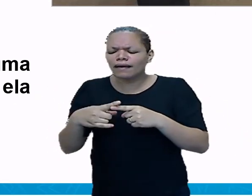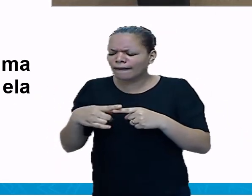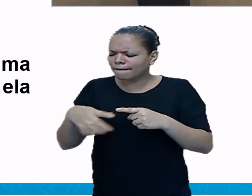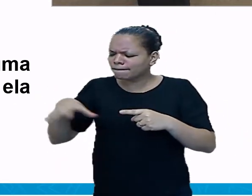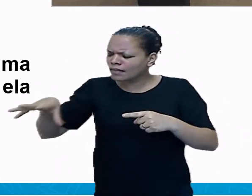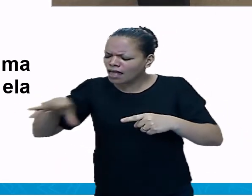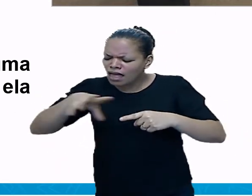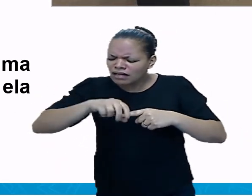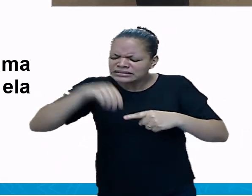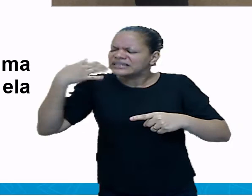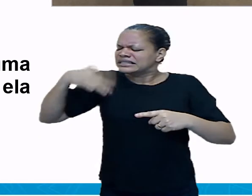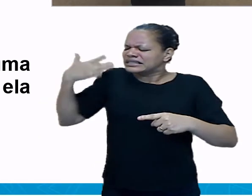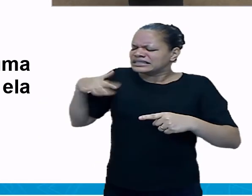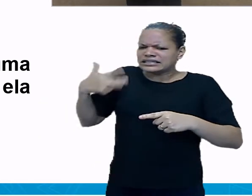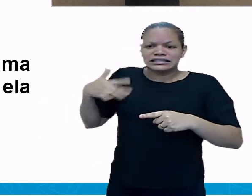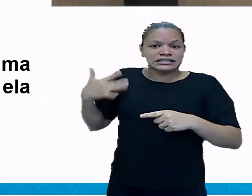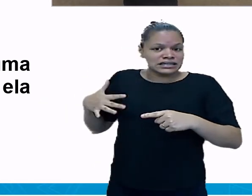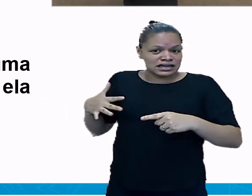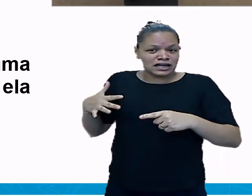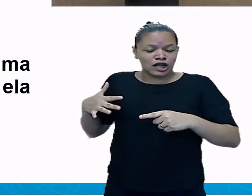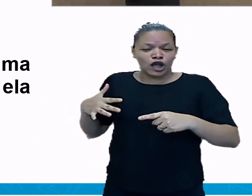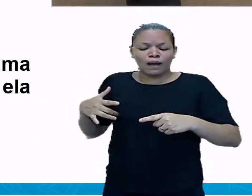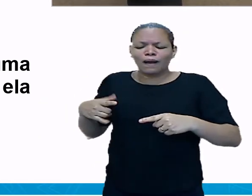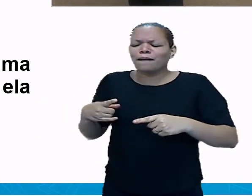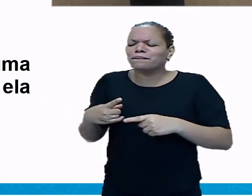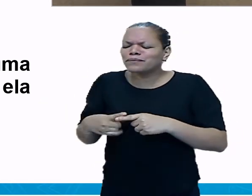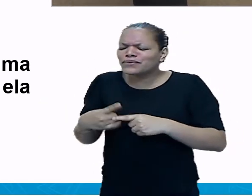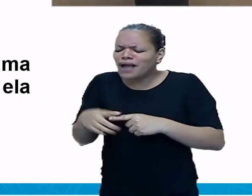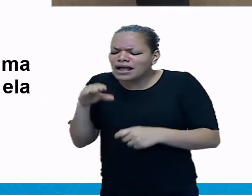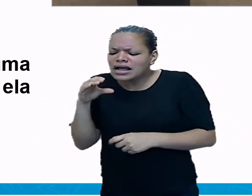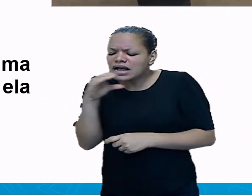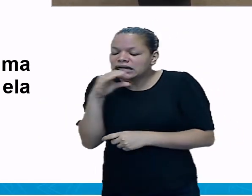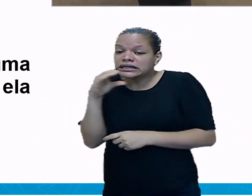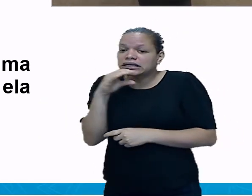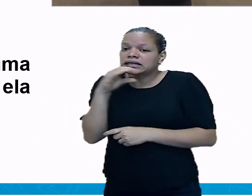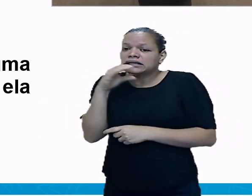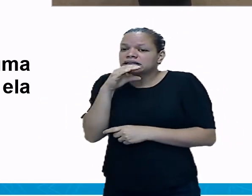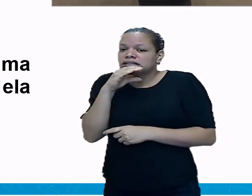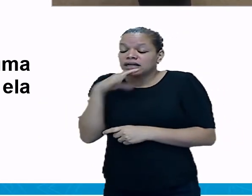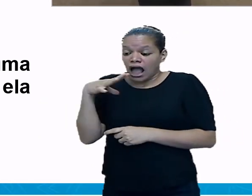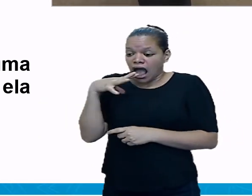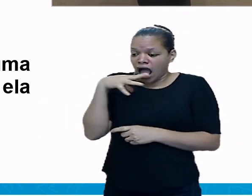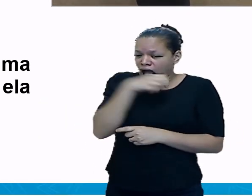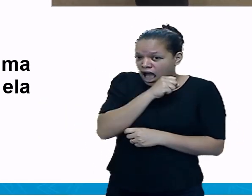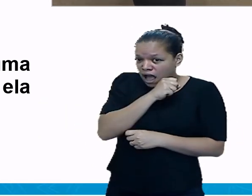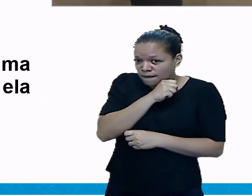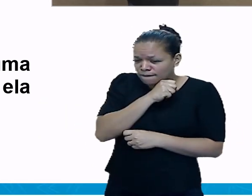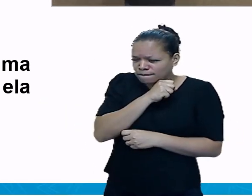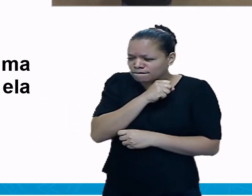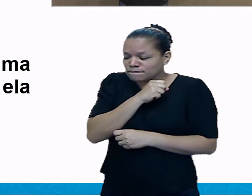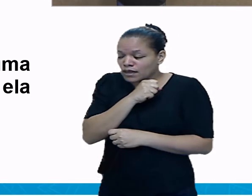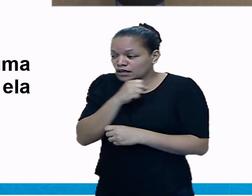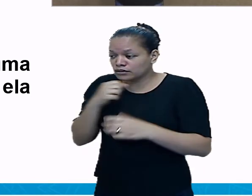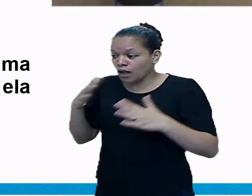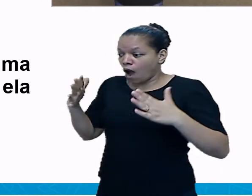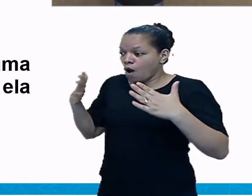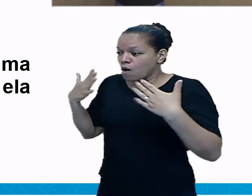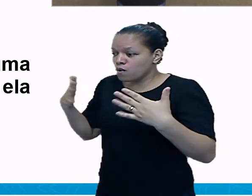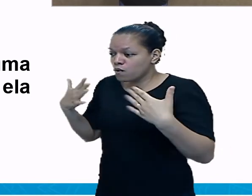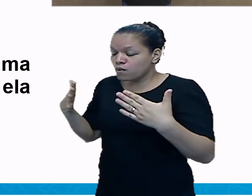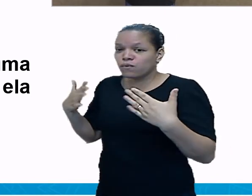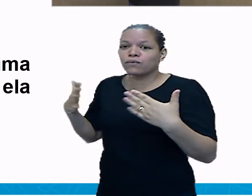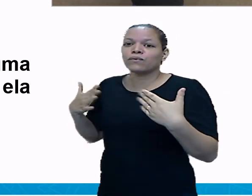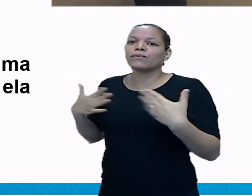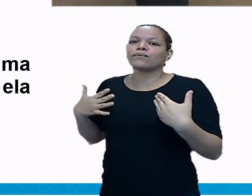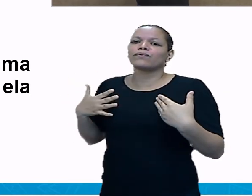um bom condutor de calor, ia aquecer mais rápido e esse calor ia passar para as